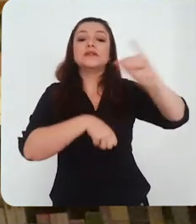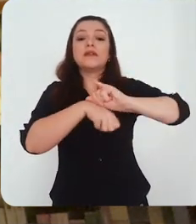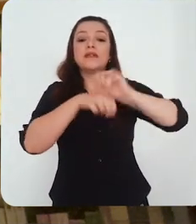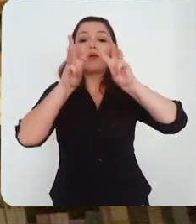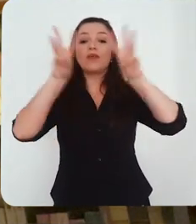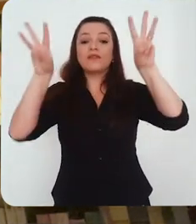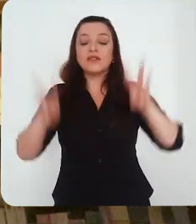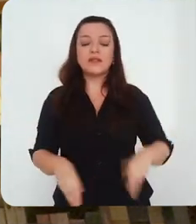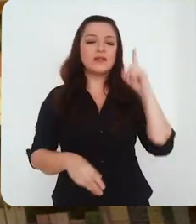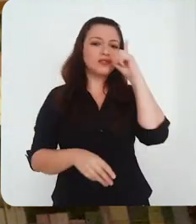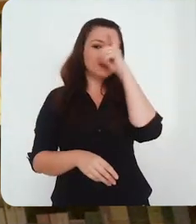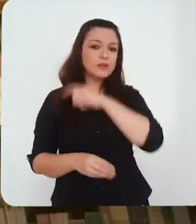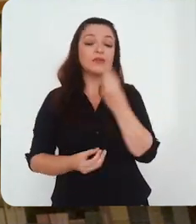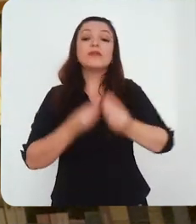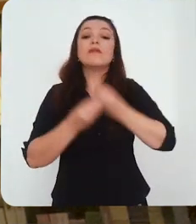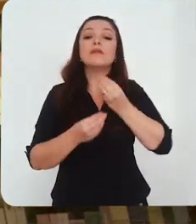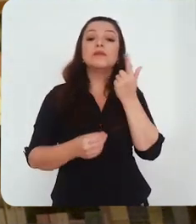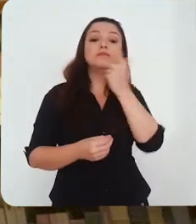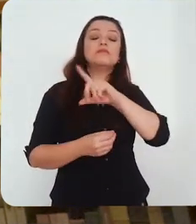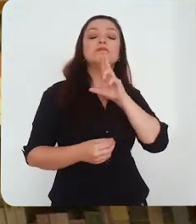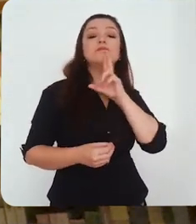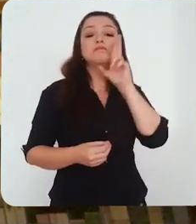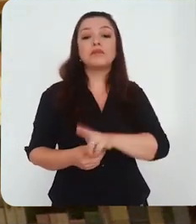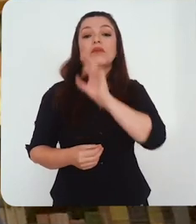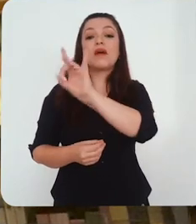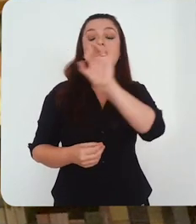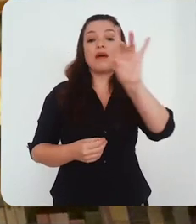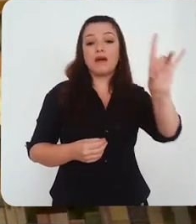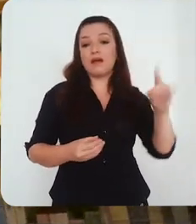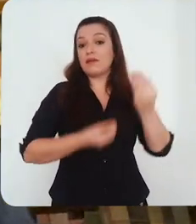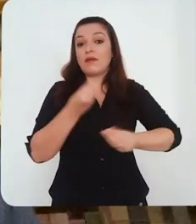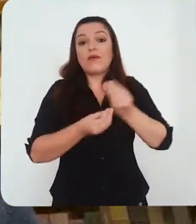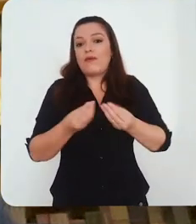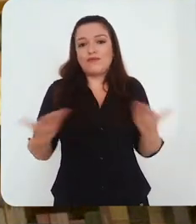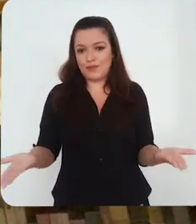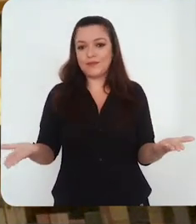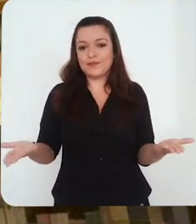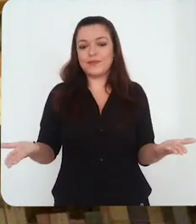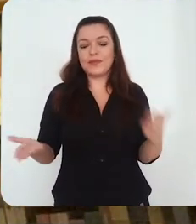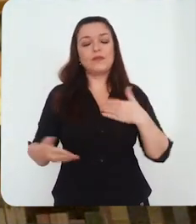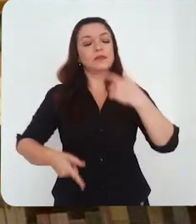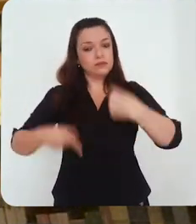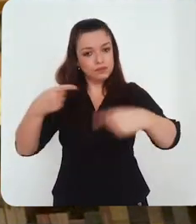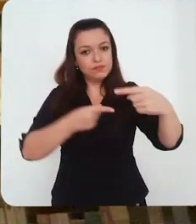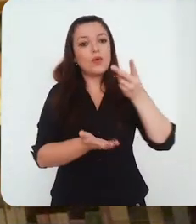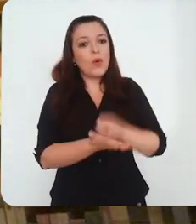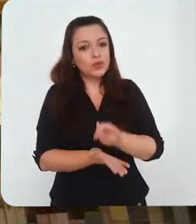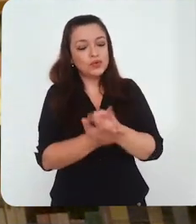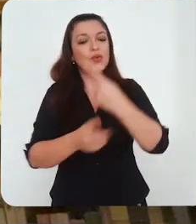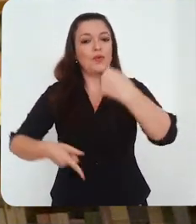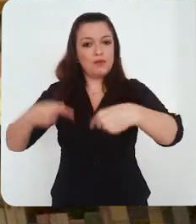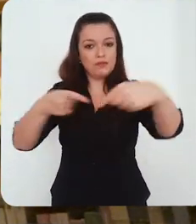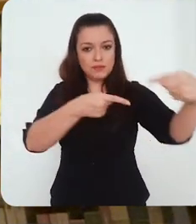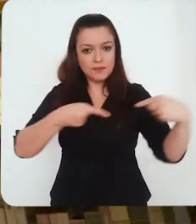a imensa dificuldade da administração central do universitário conseguir propor uma solução, dar uma resposta unificada para toda a nossa